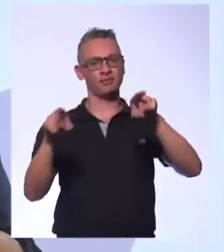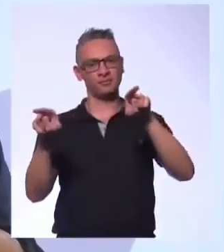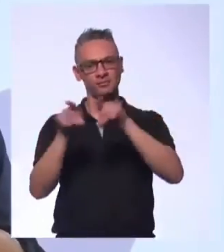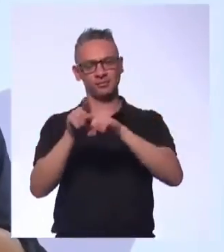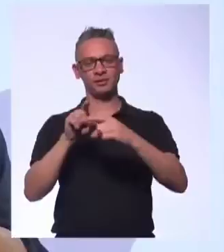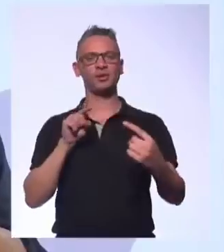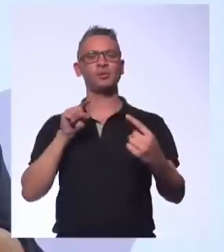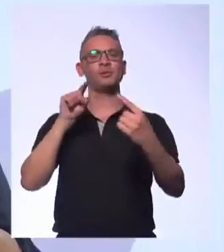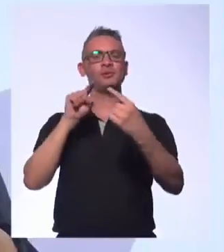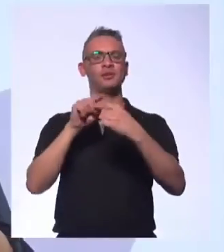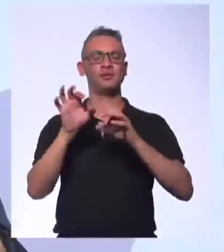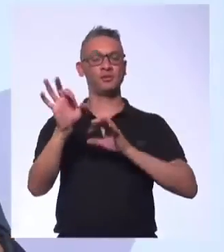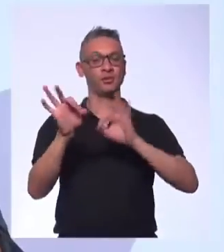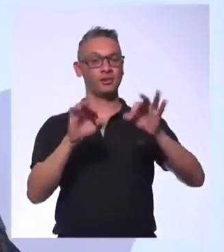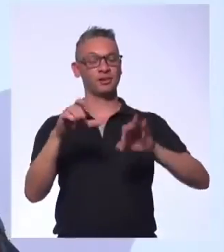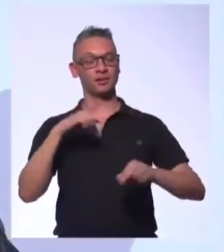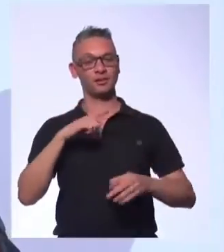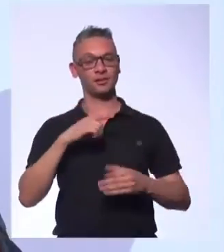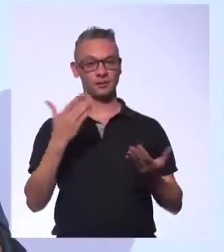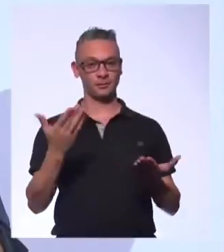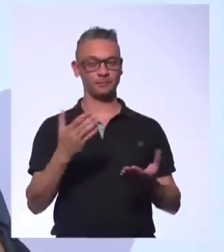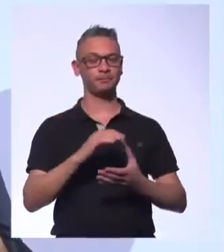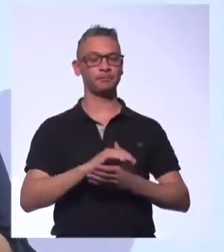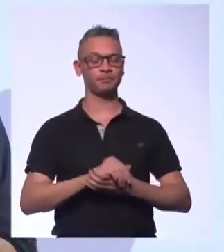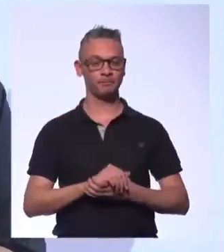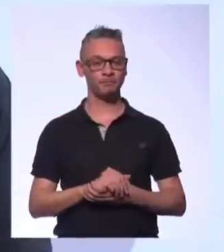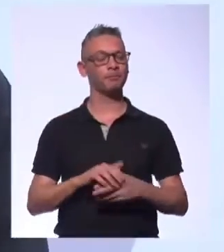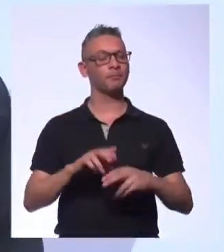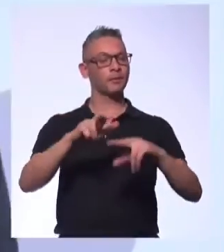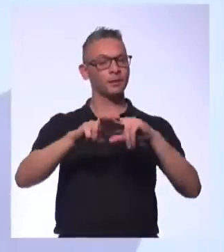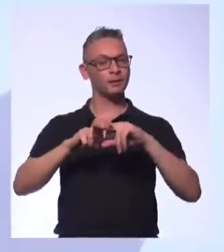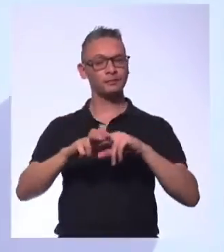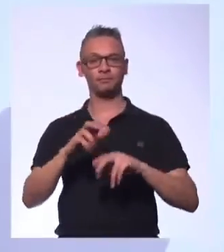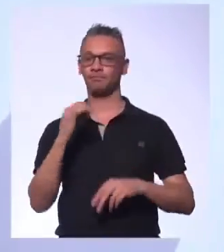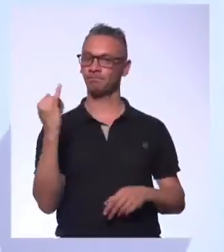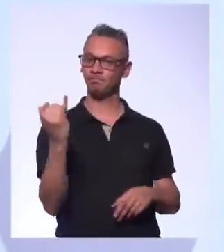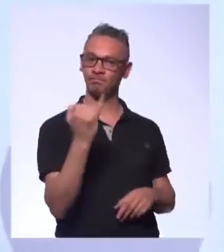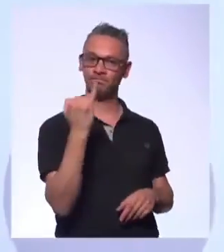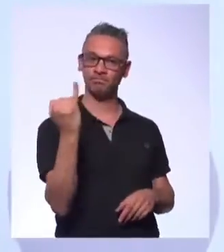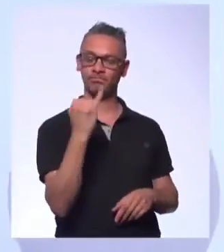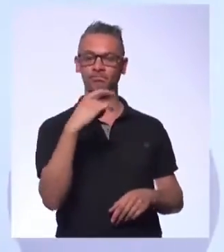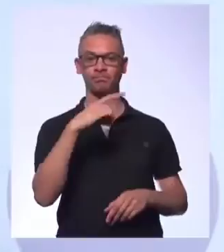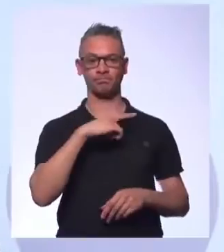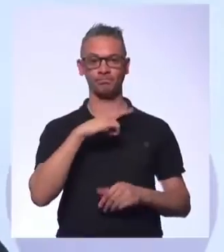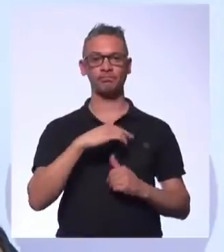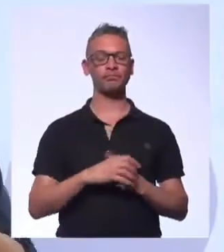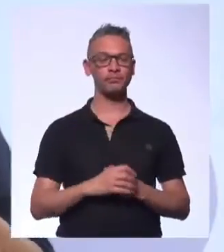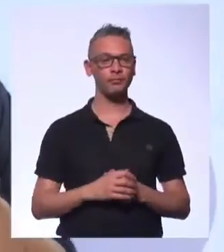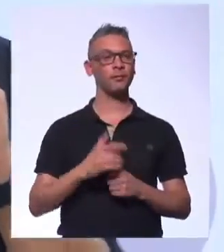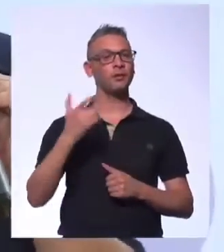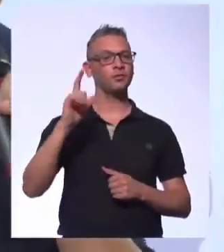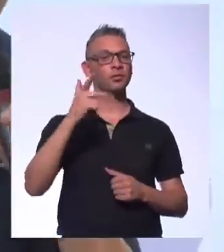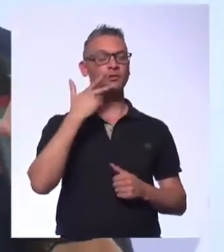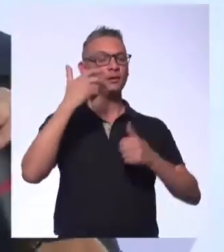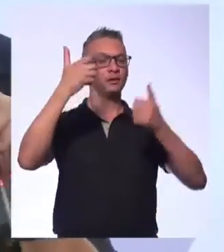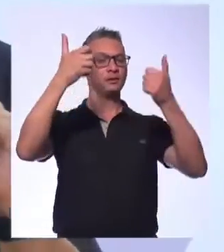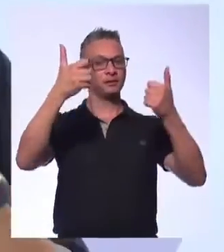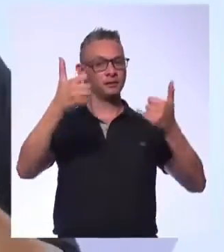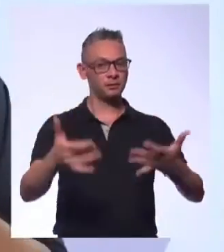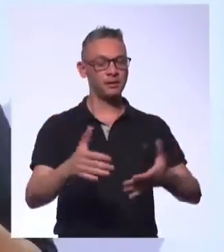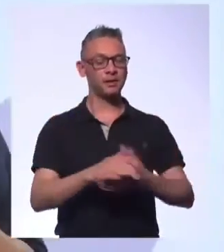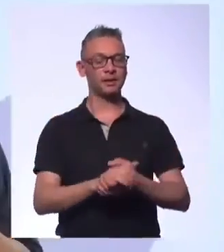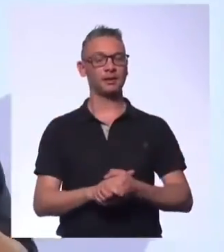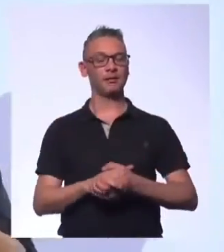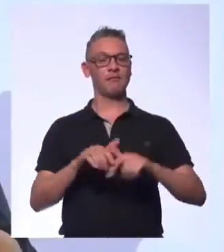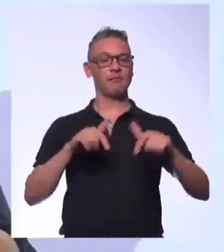objetivos dessa organização que eles representam. Por isso que isso é tão relevante. E, novamente, quando a gente coloca isso dentro do